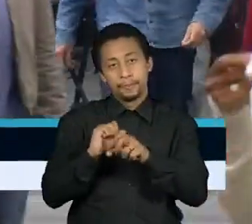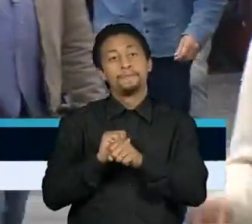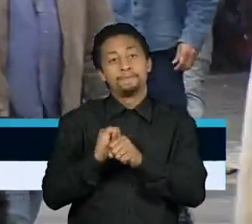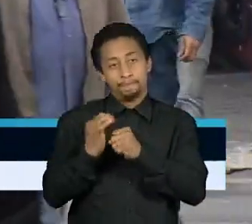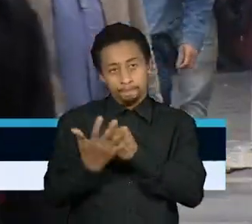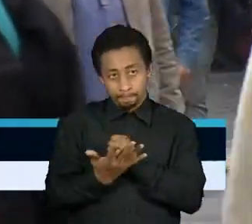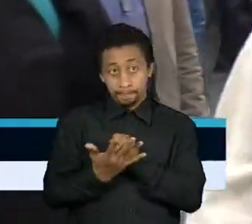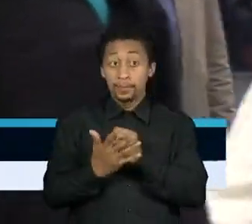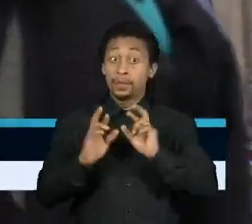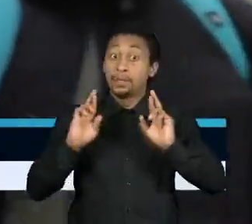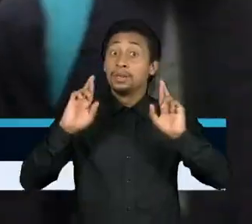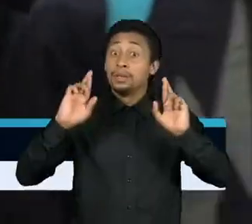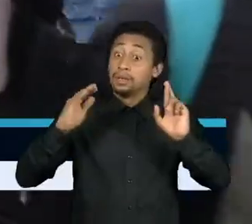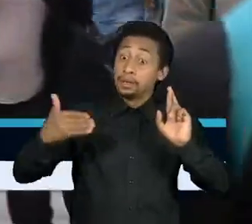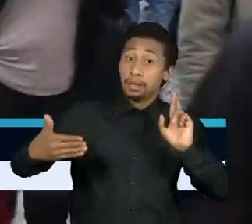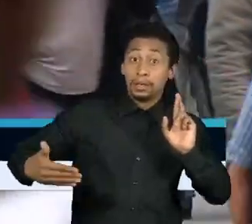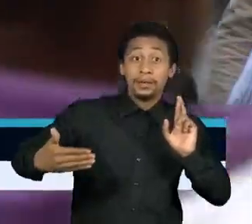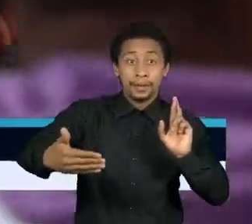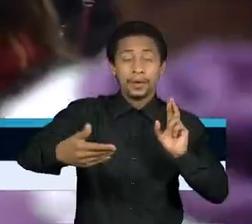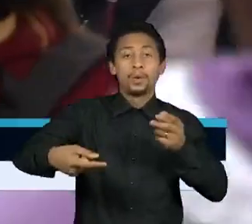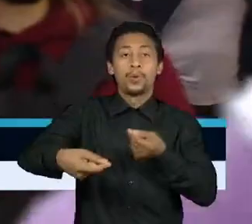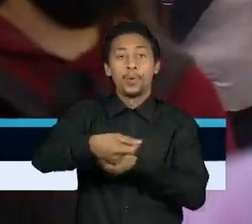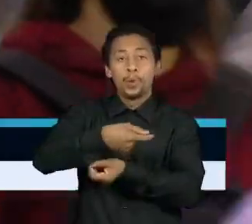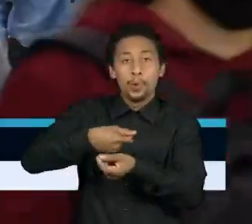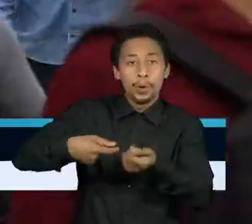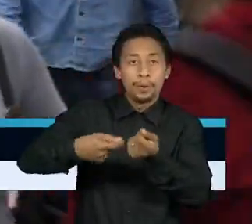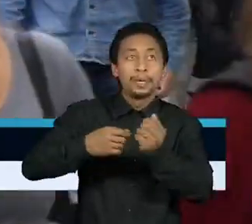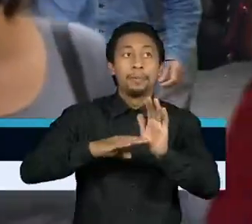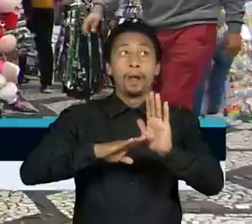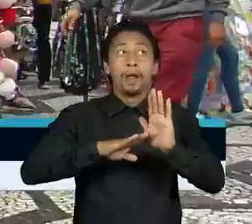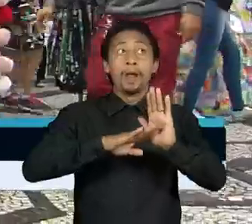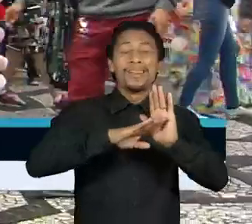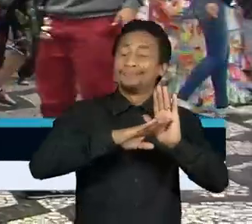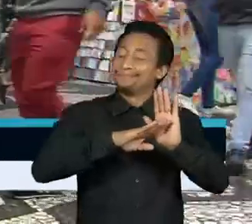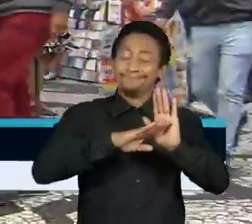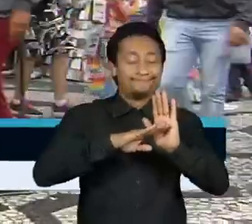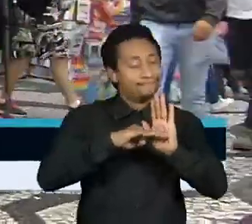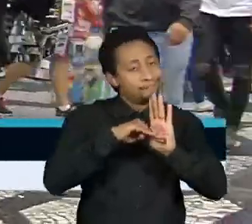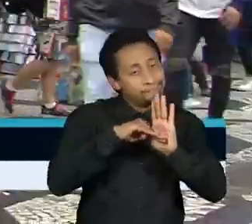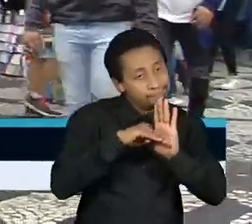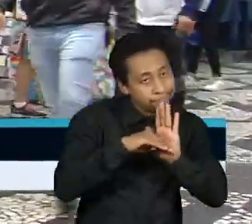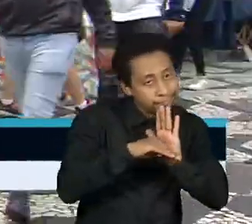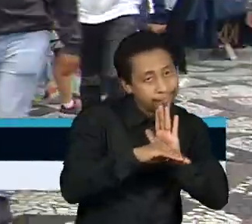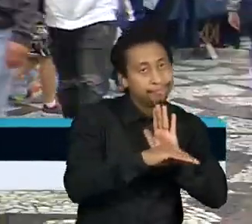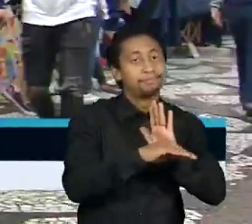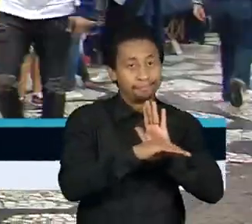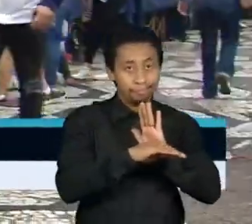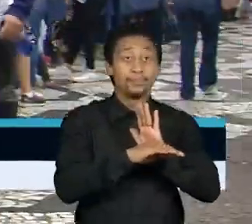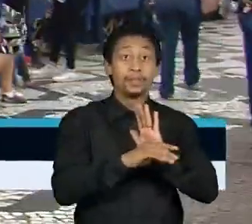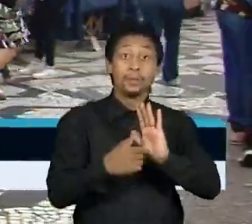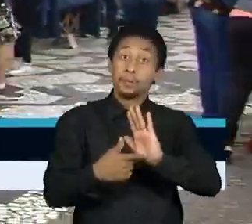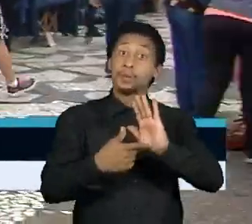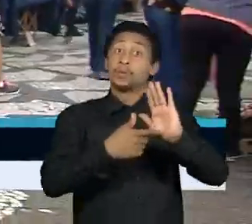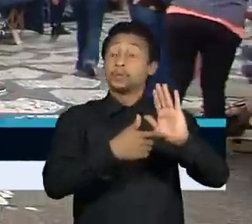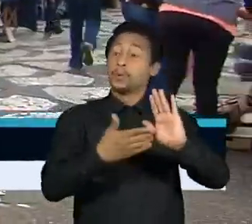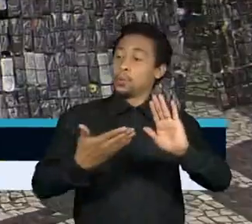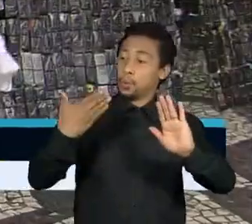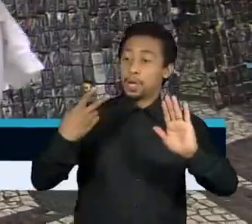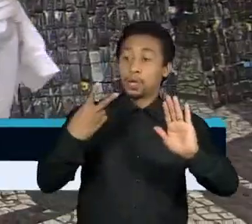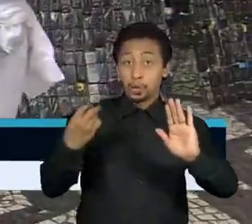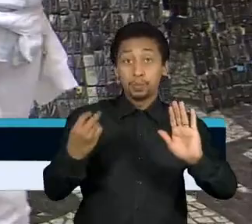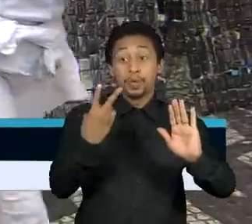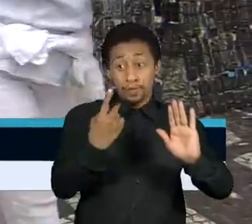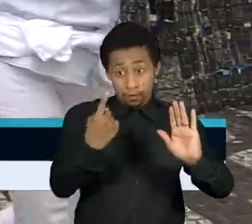As expectativas para o desempenho da economia não são alentadoras. Depois de mais um voo de galinha em 2021,